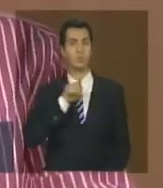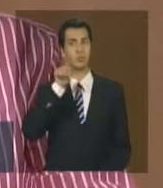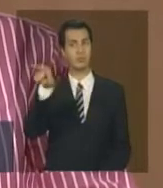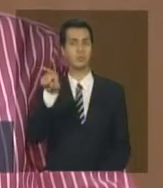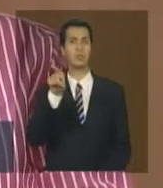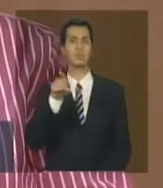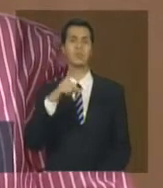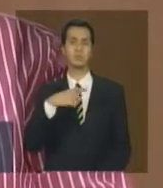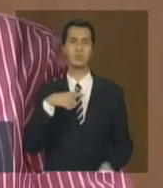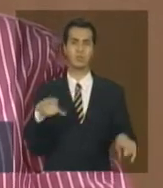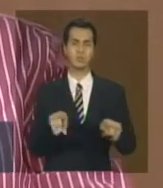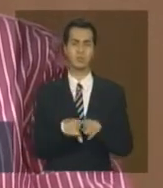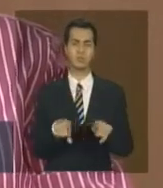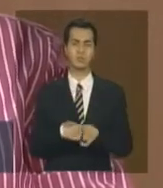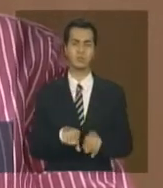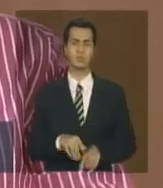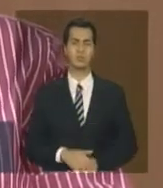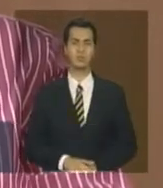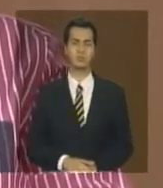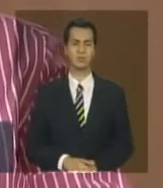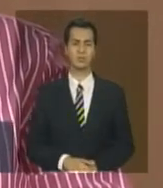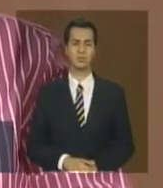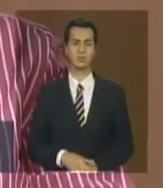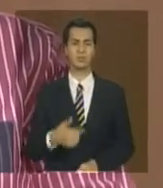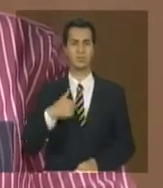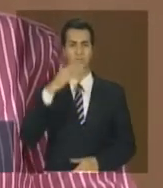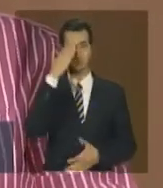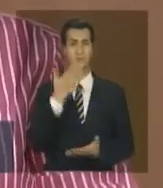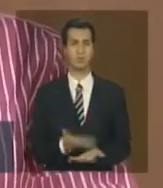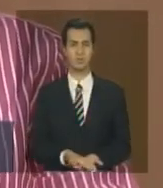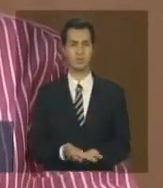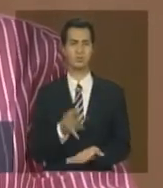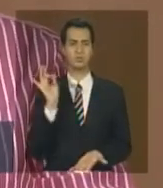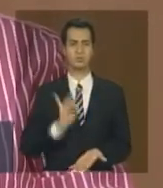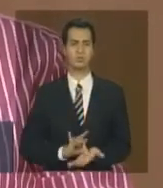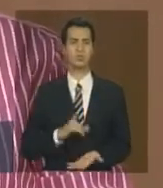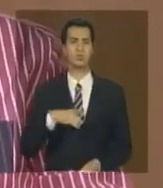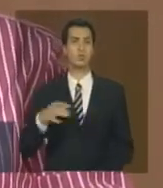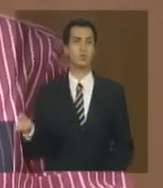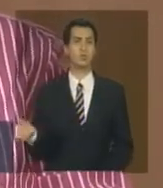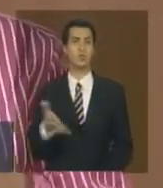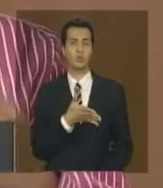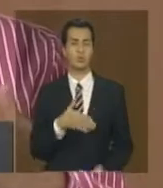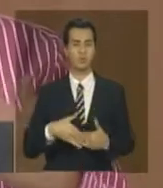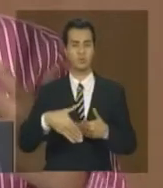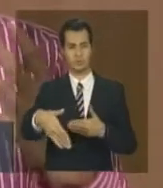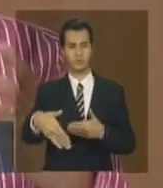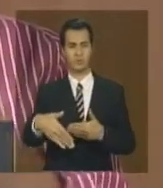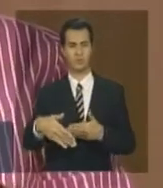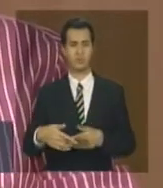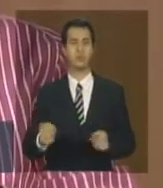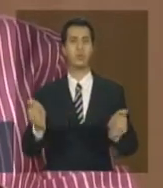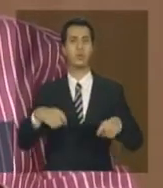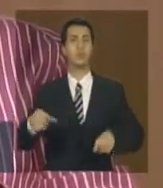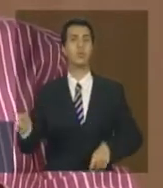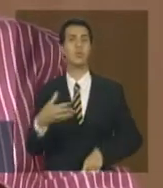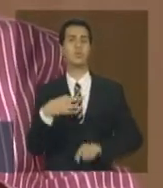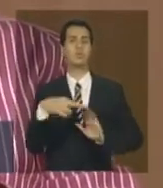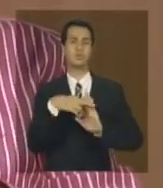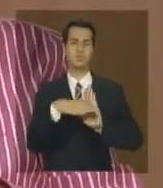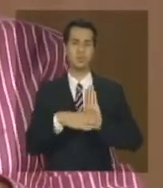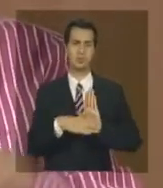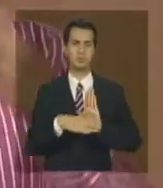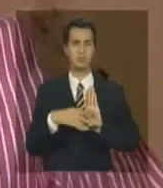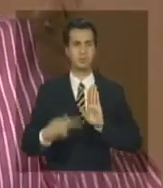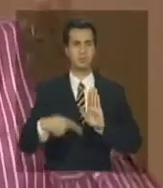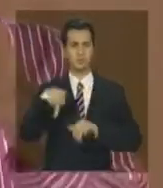e a firme convicção de que temos já um novo patamar para a chamada a nova agenda de biodiversidade do